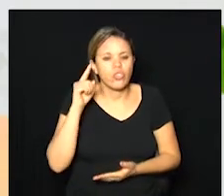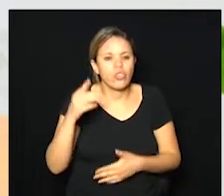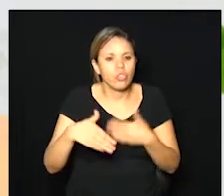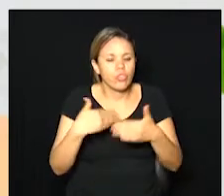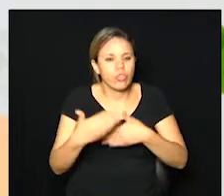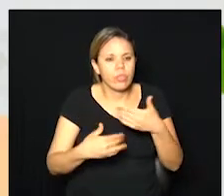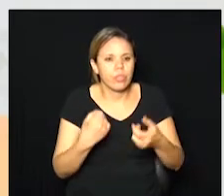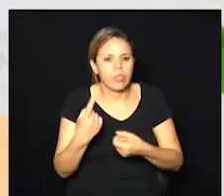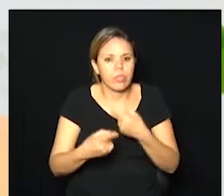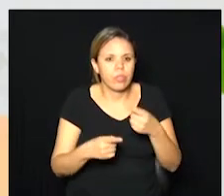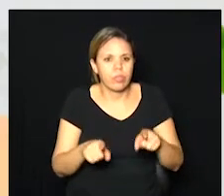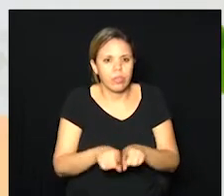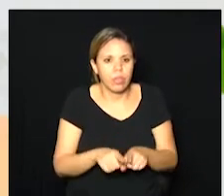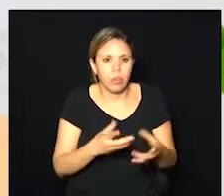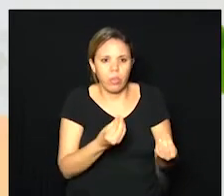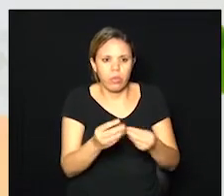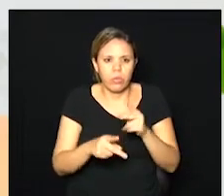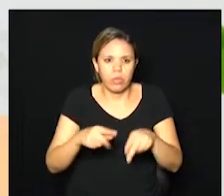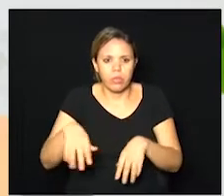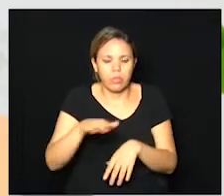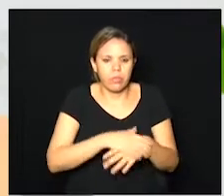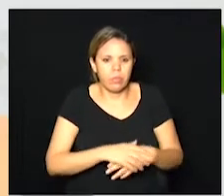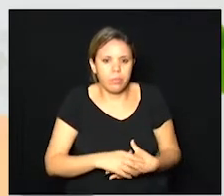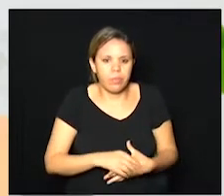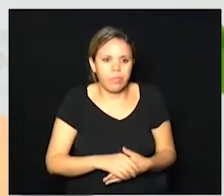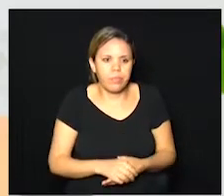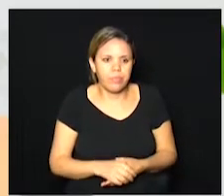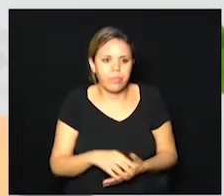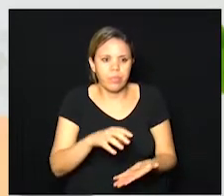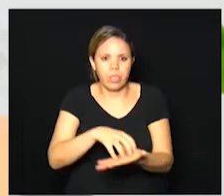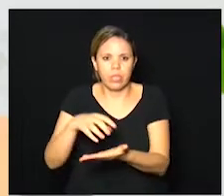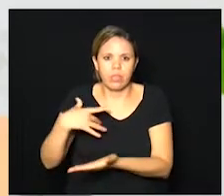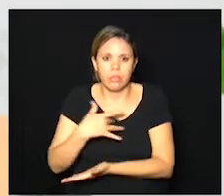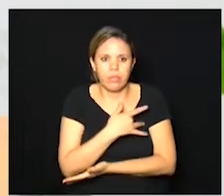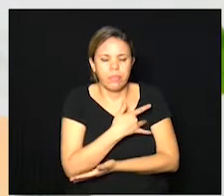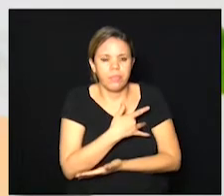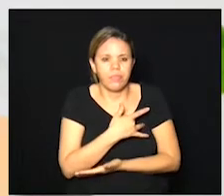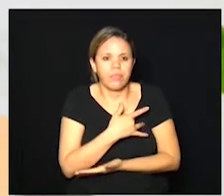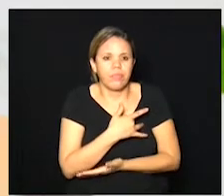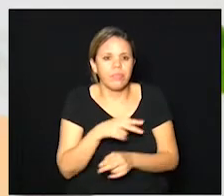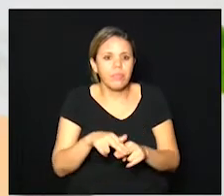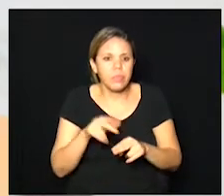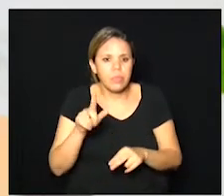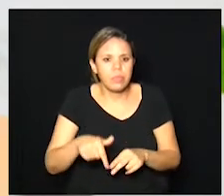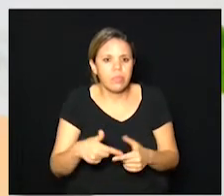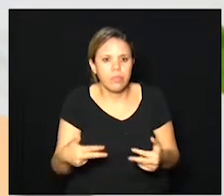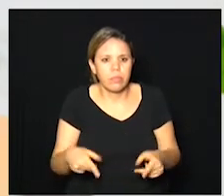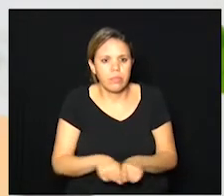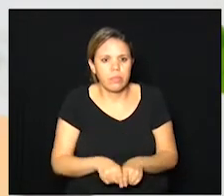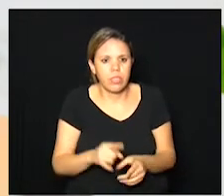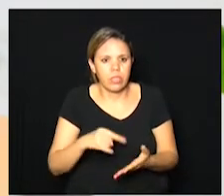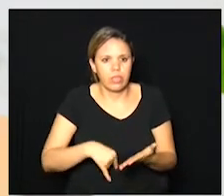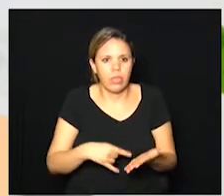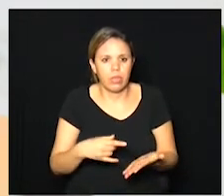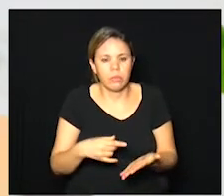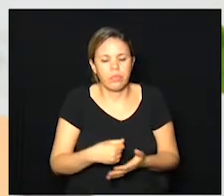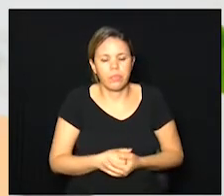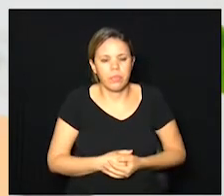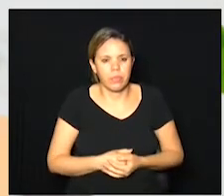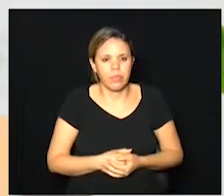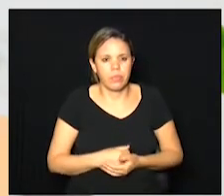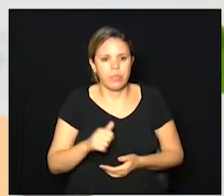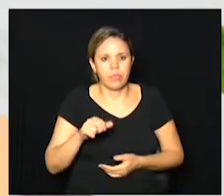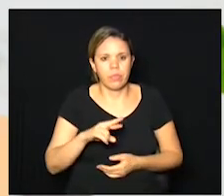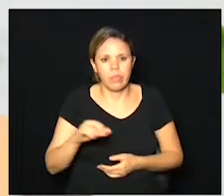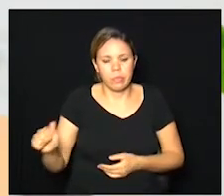determinados que tem aí muita gente que vai ao centro de saúde por causa desse motivo do atestado prefeito